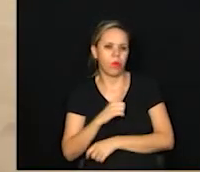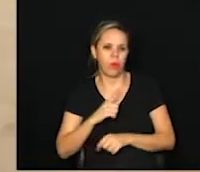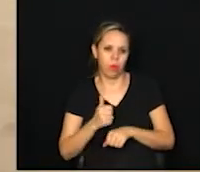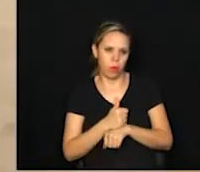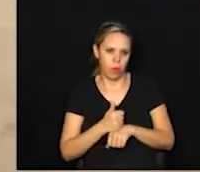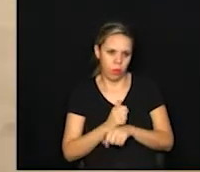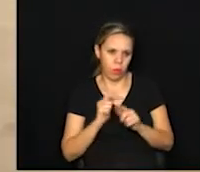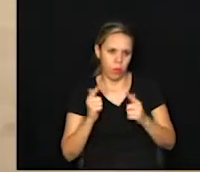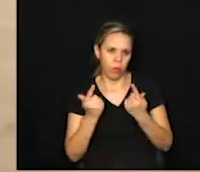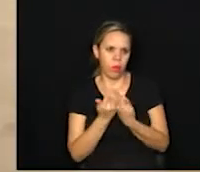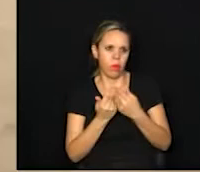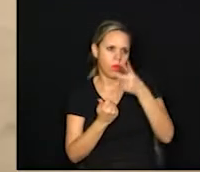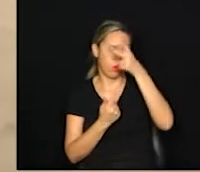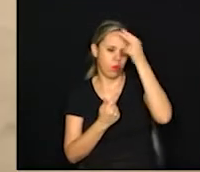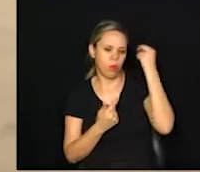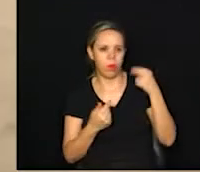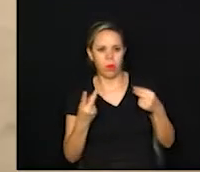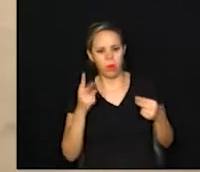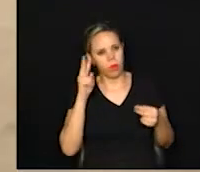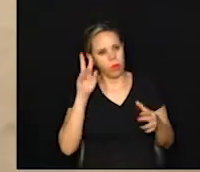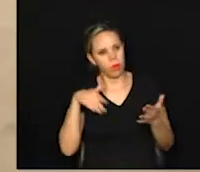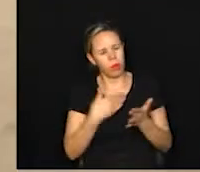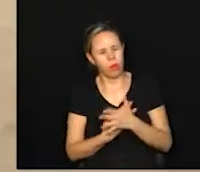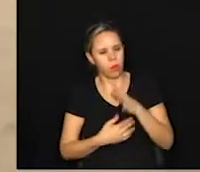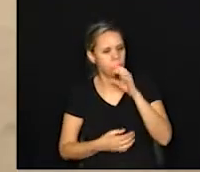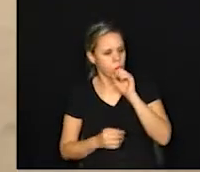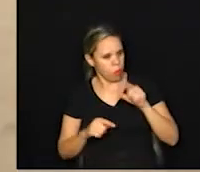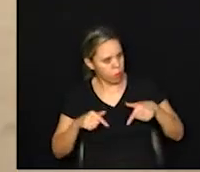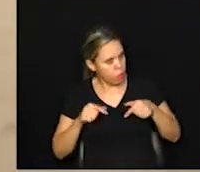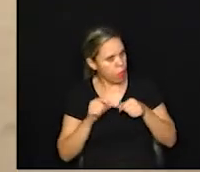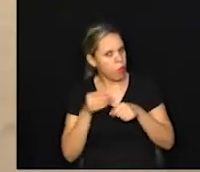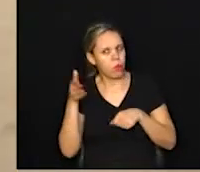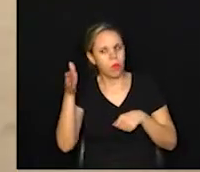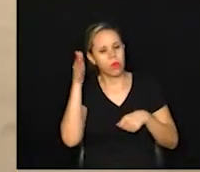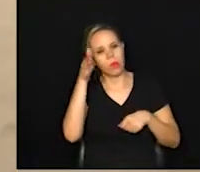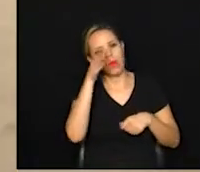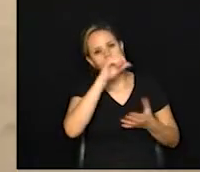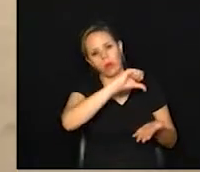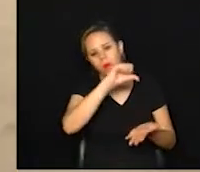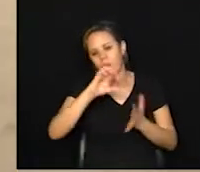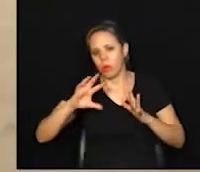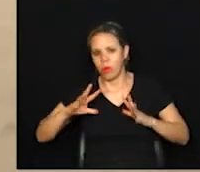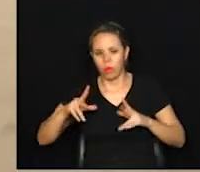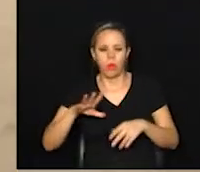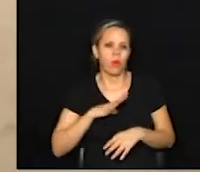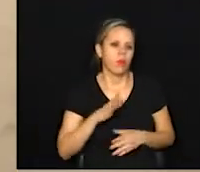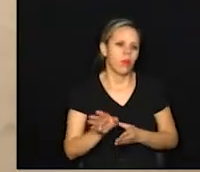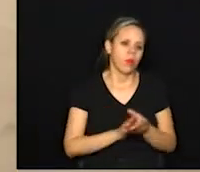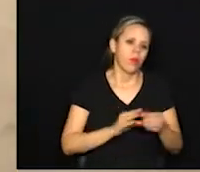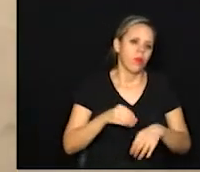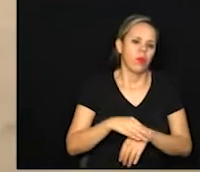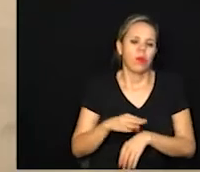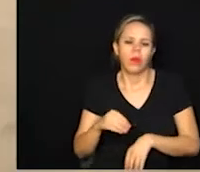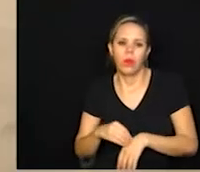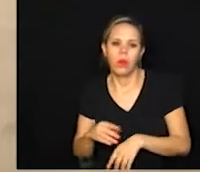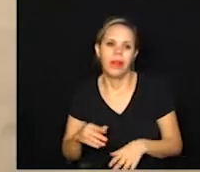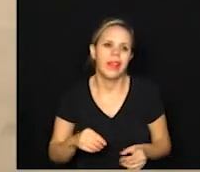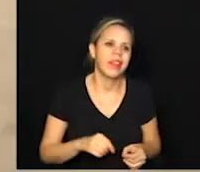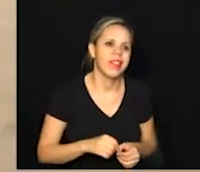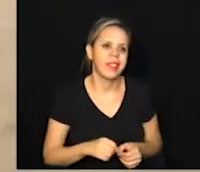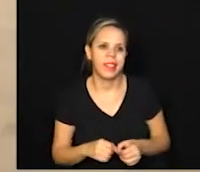distribuídas diariamente, de segunda a sábado, com ações também em todas as regiões da cidade, orientadas às ações